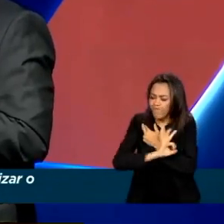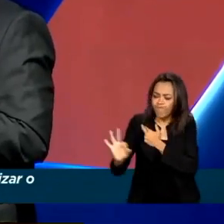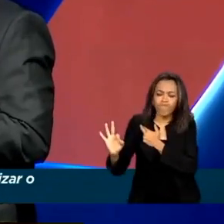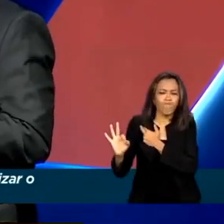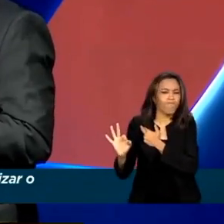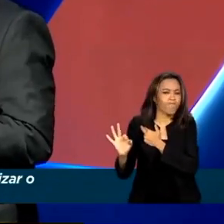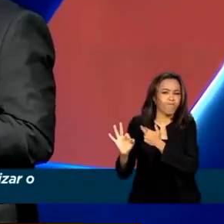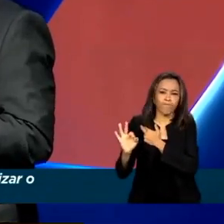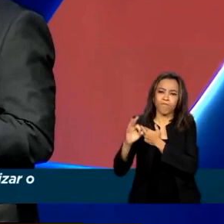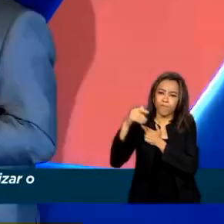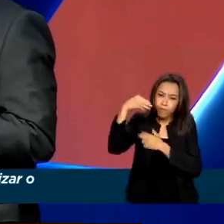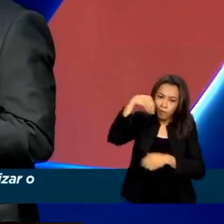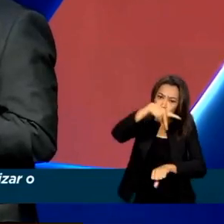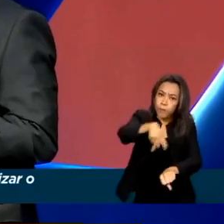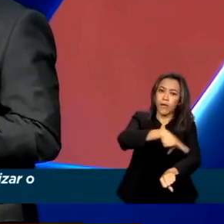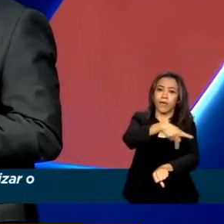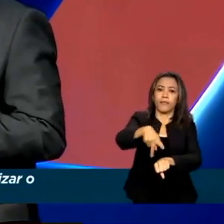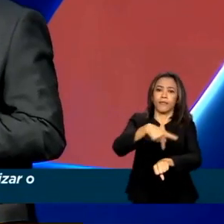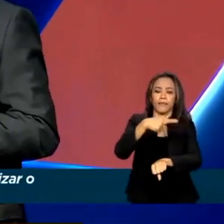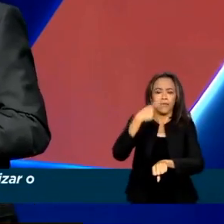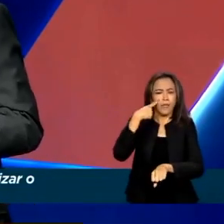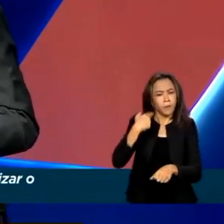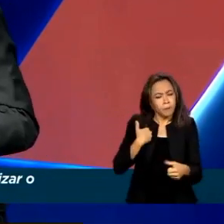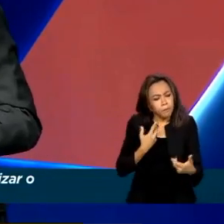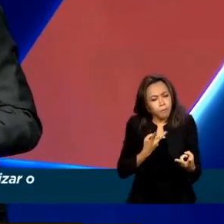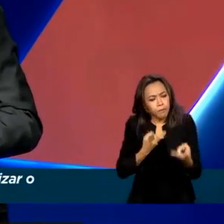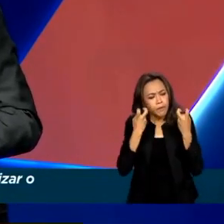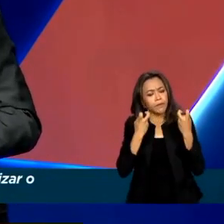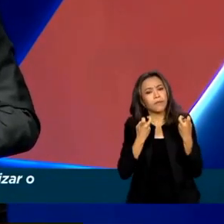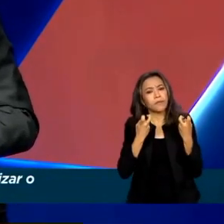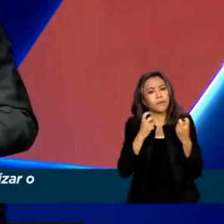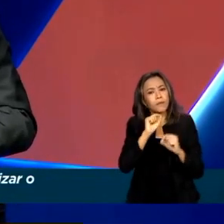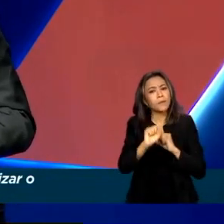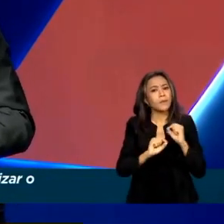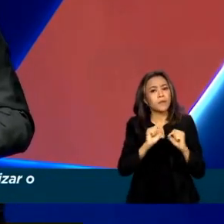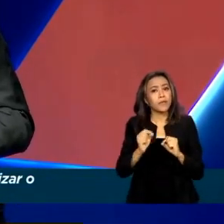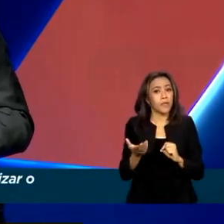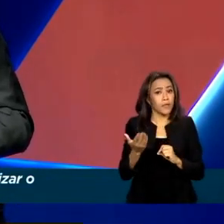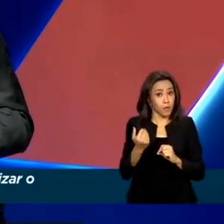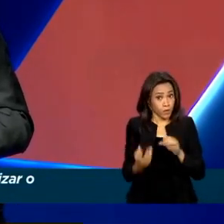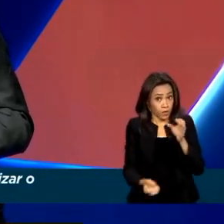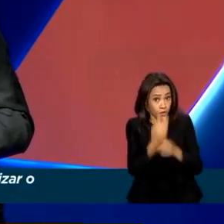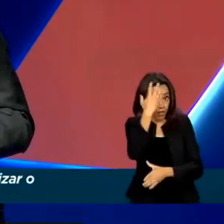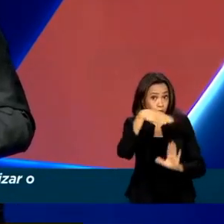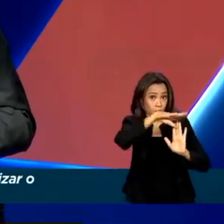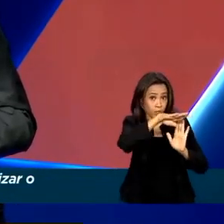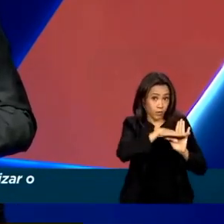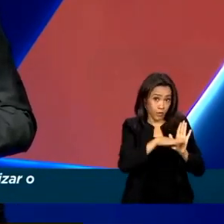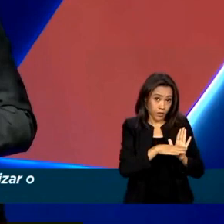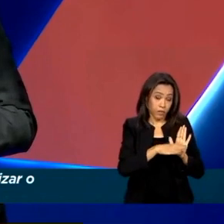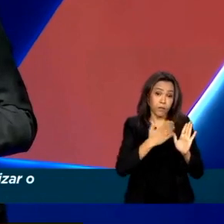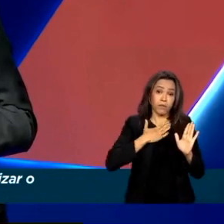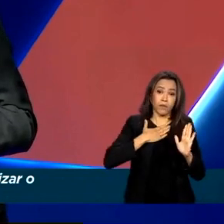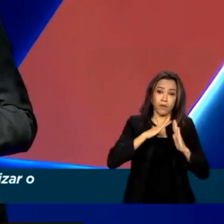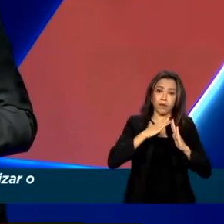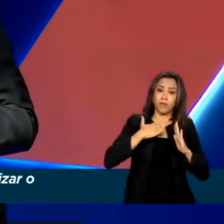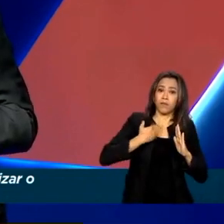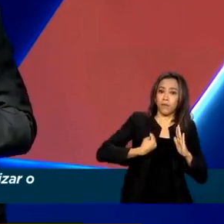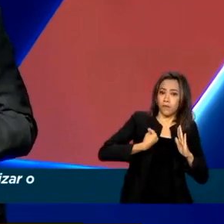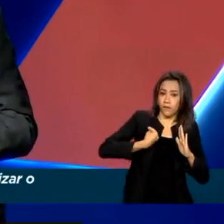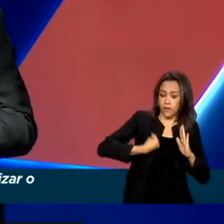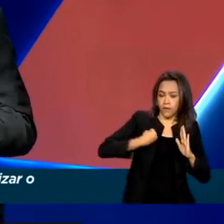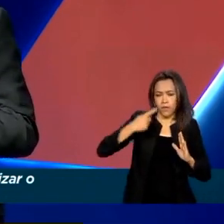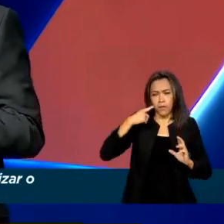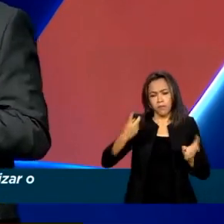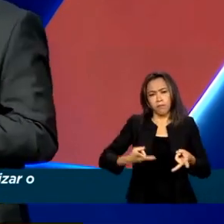Eu pude sentir isso mais de perto quando a gente instituiu o mercado da minha vida. Eu pude saber a